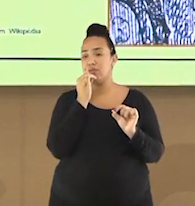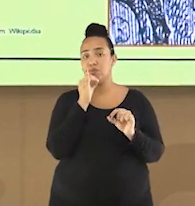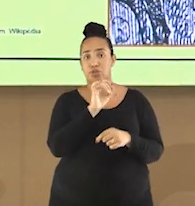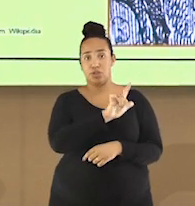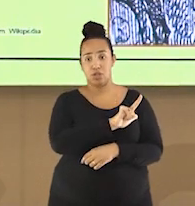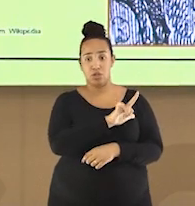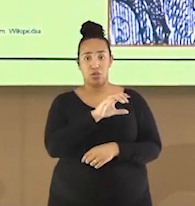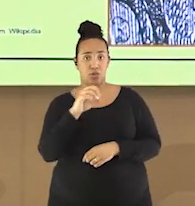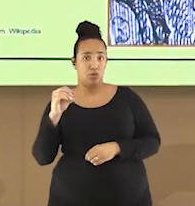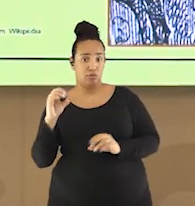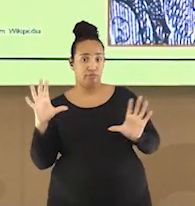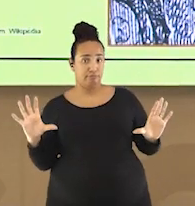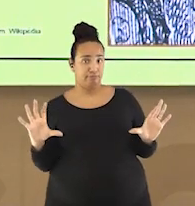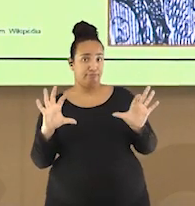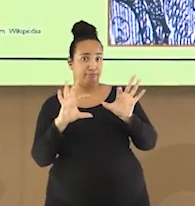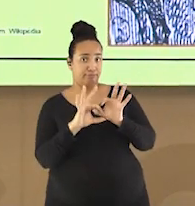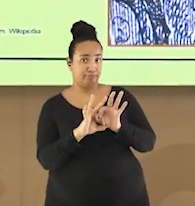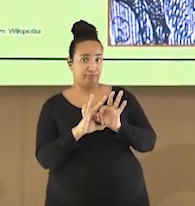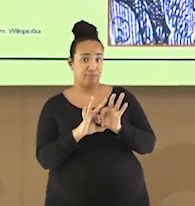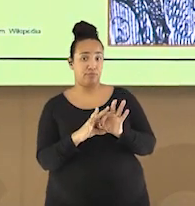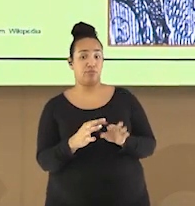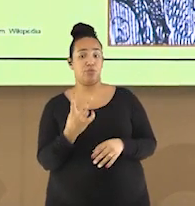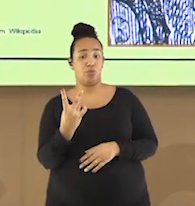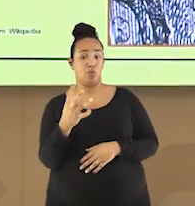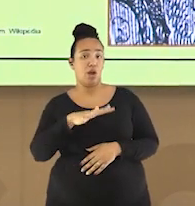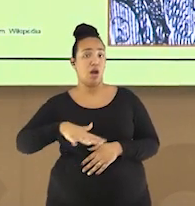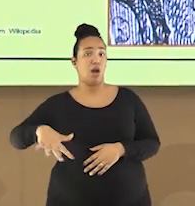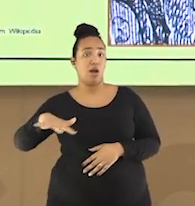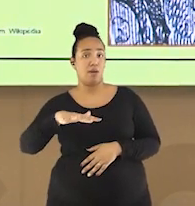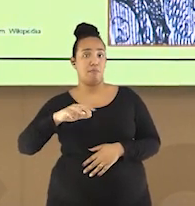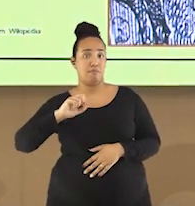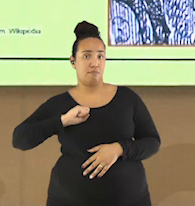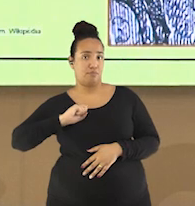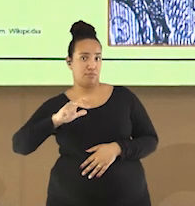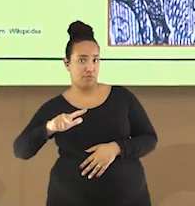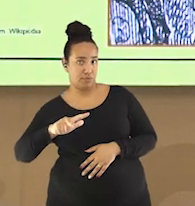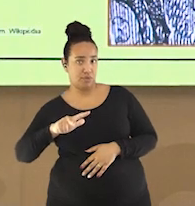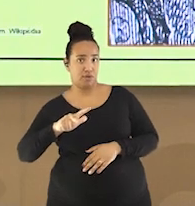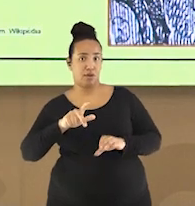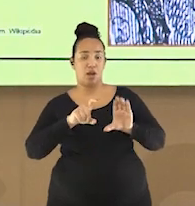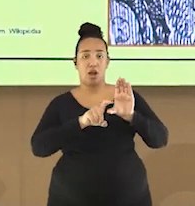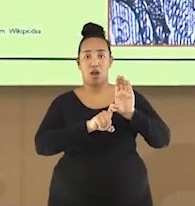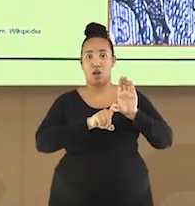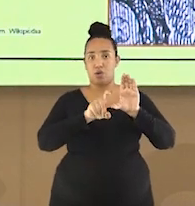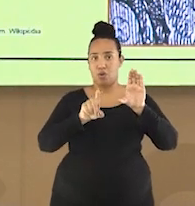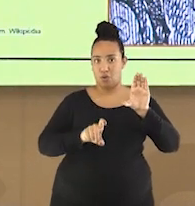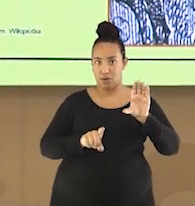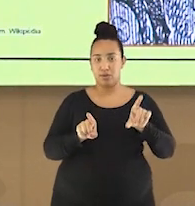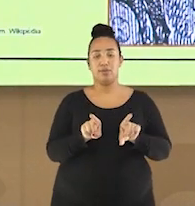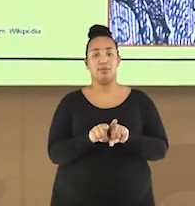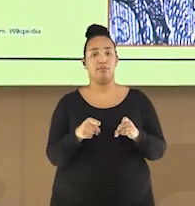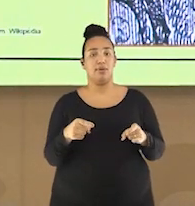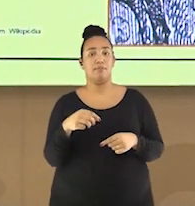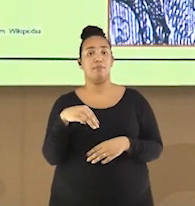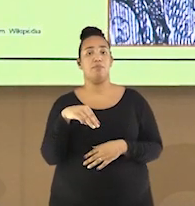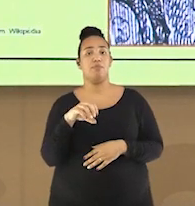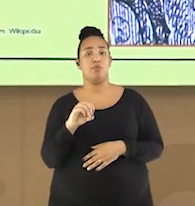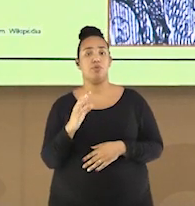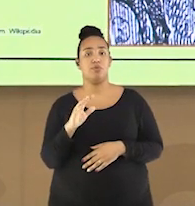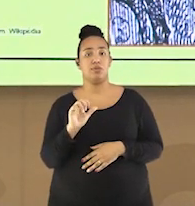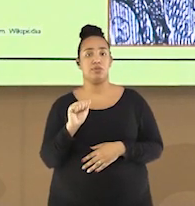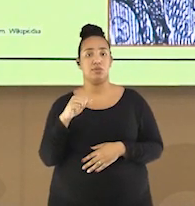leste a oeste. Dois territórios portugueses, Angola e Moçambique. A proposta foi prontamente